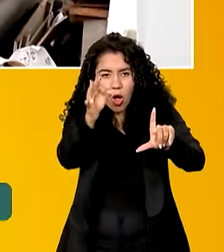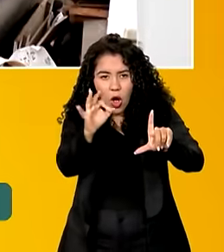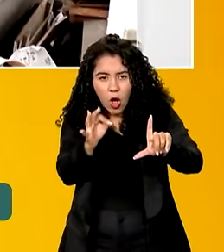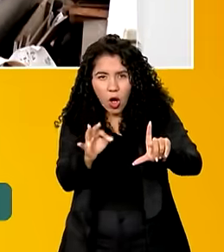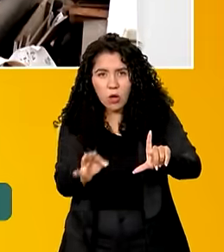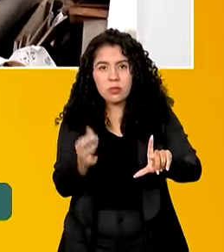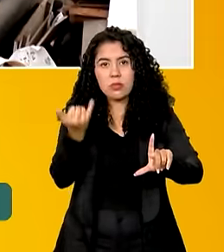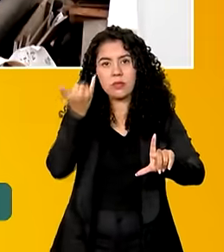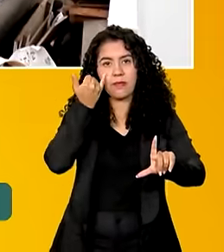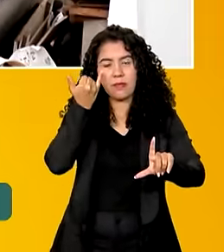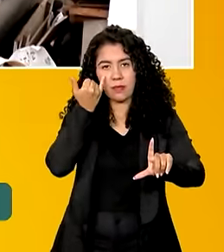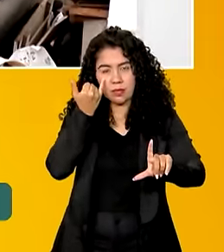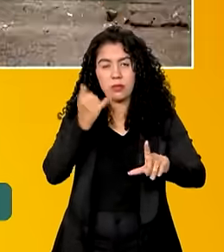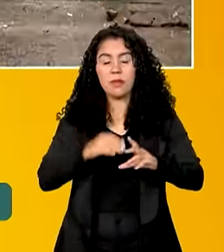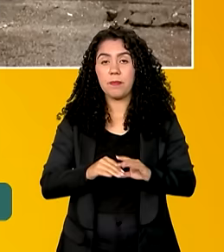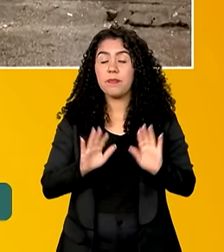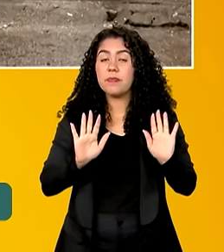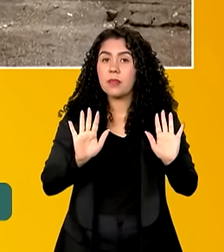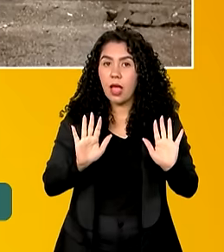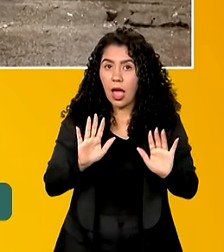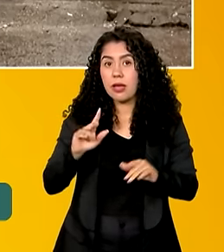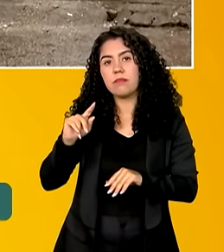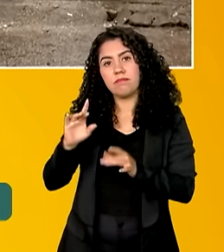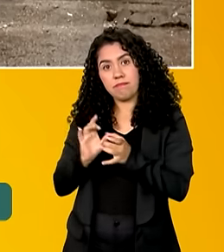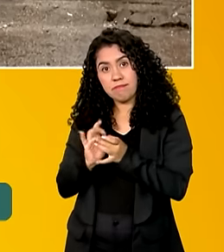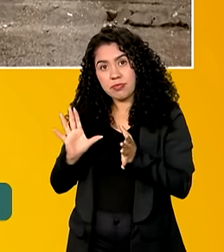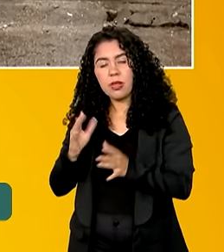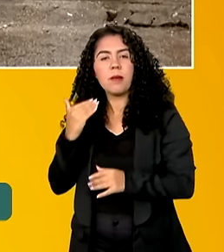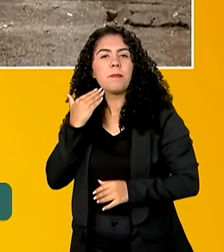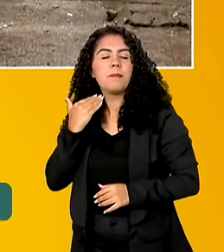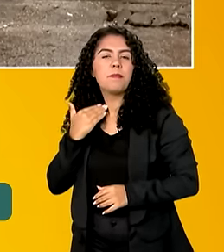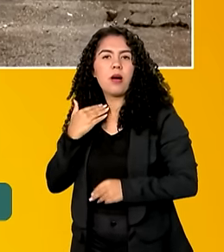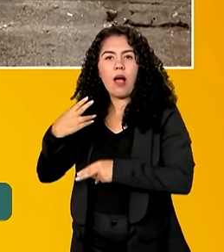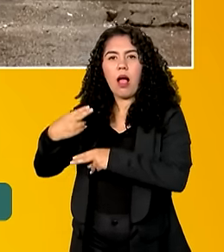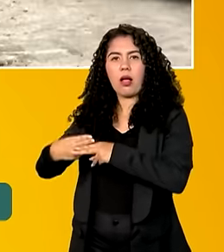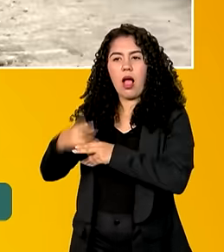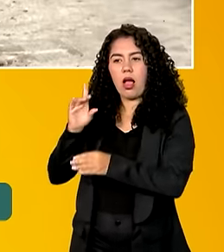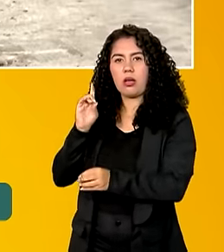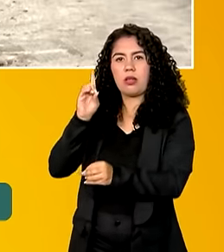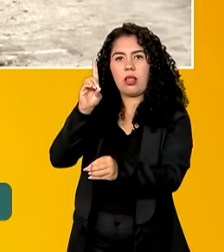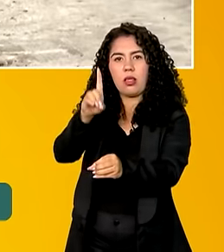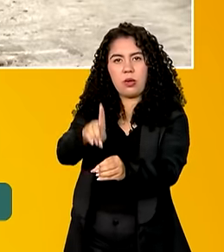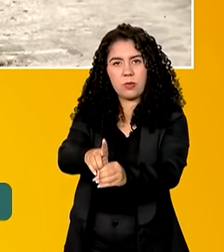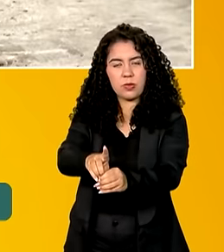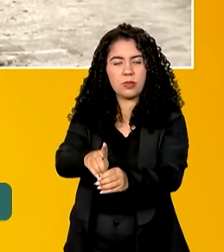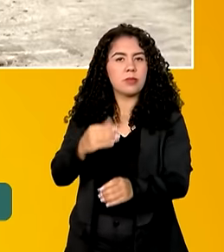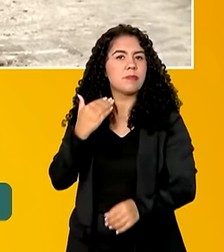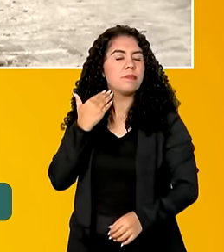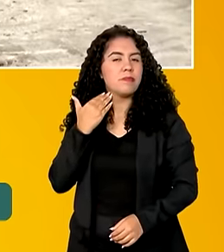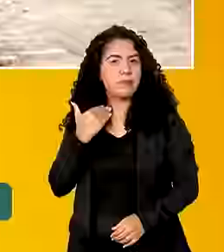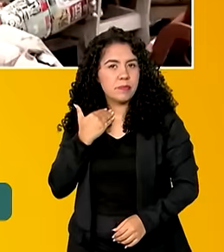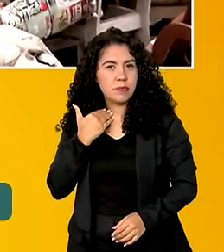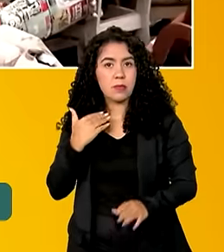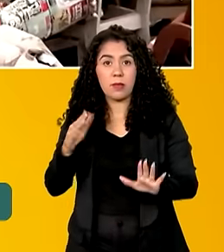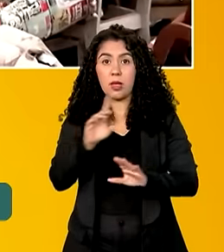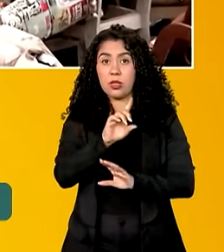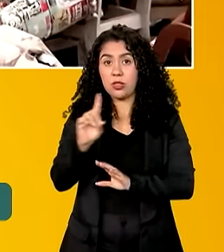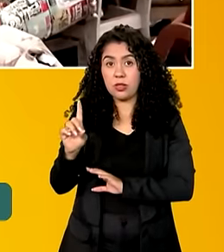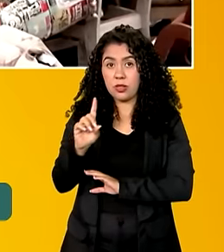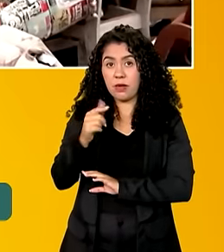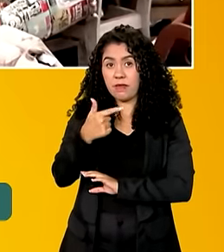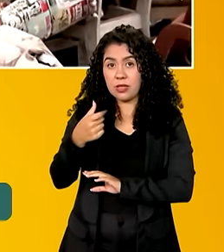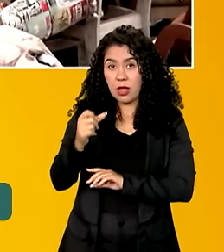no mesmo site. Só então a Caixa Econômica Federal realiza o depósito em conta. Após o dia 26,